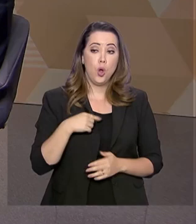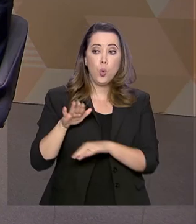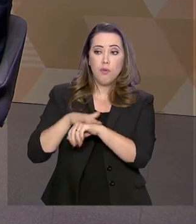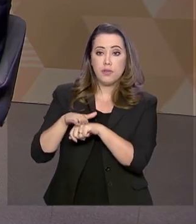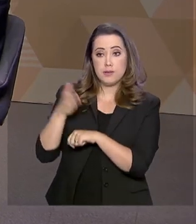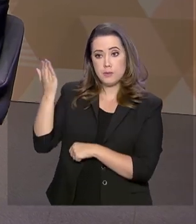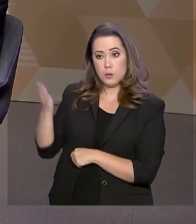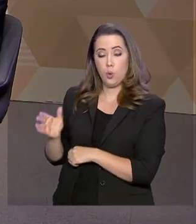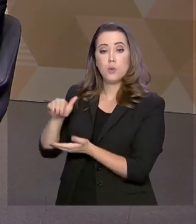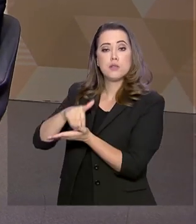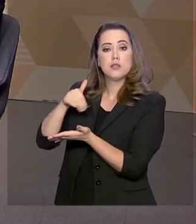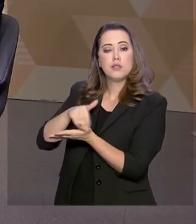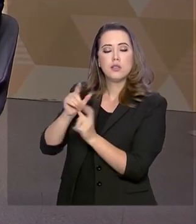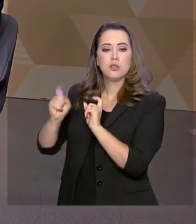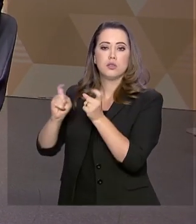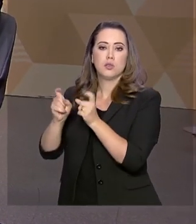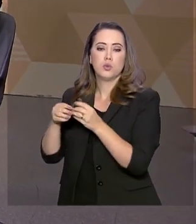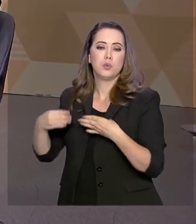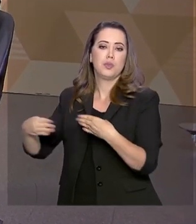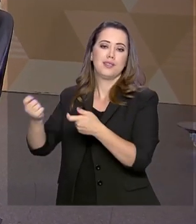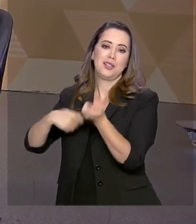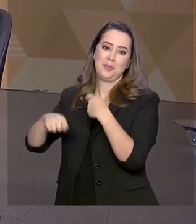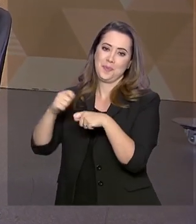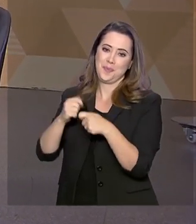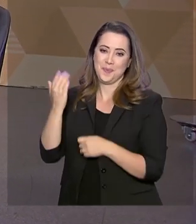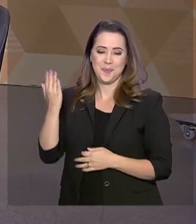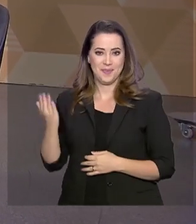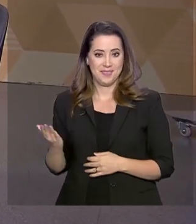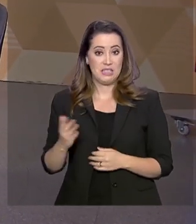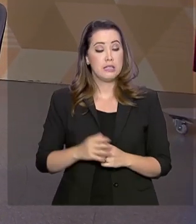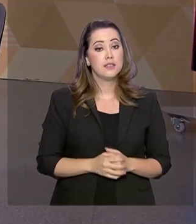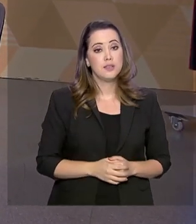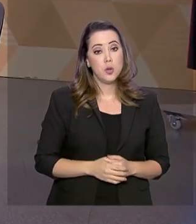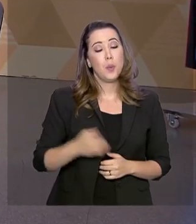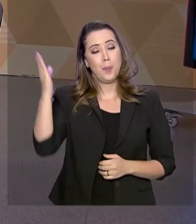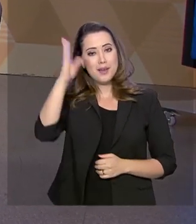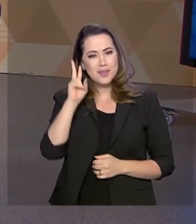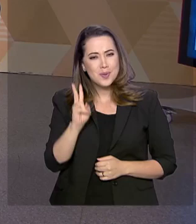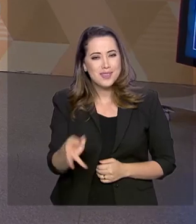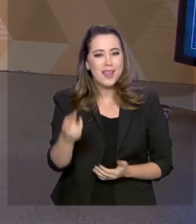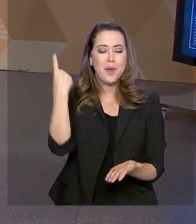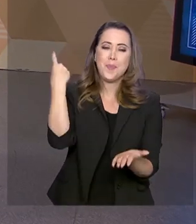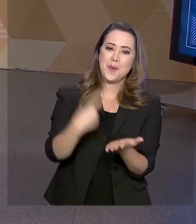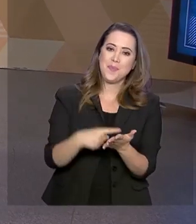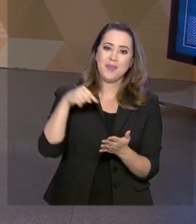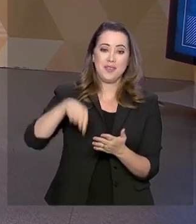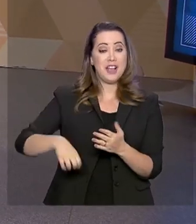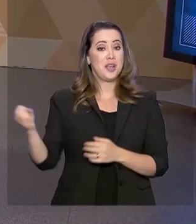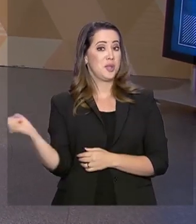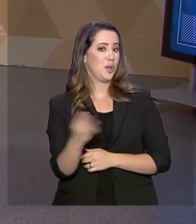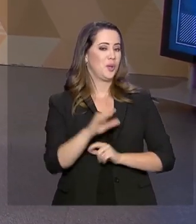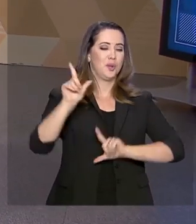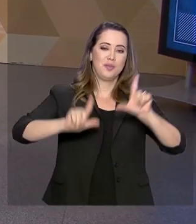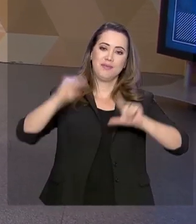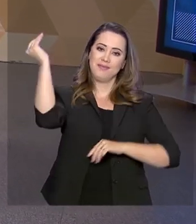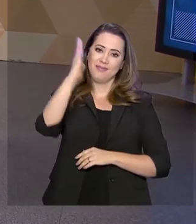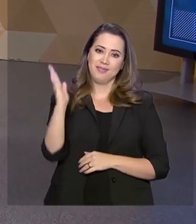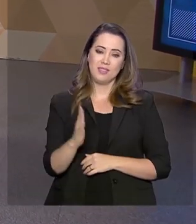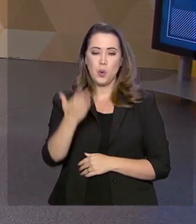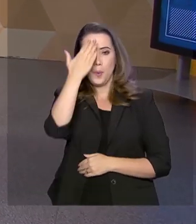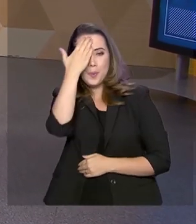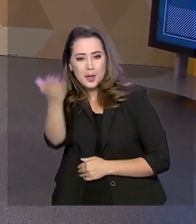conversei com o secretário de gestão do Ministério da Economia, Cristiano Recker. E o Brasil continua em Pauta aqui na Nova TV Brasil.